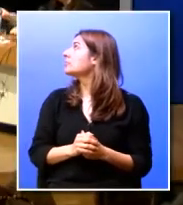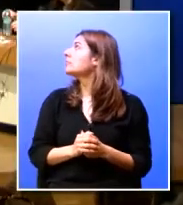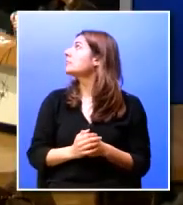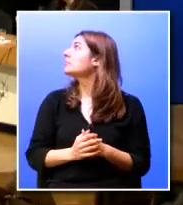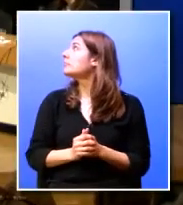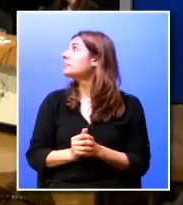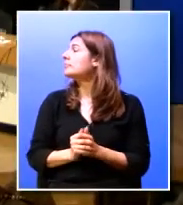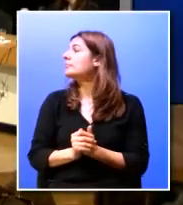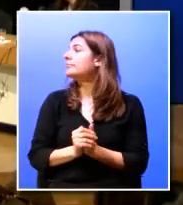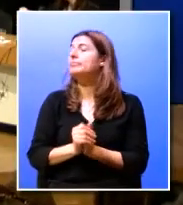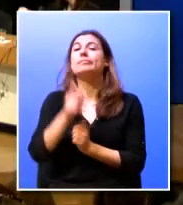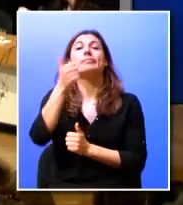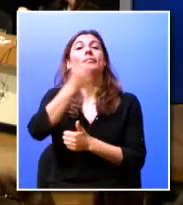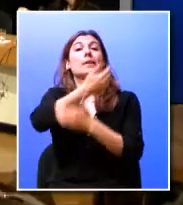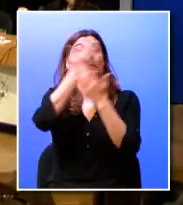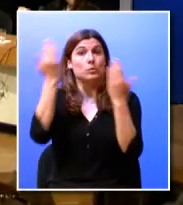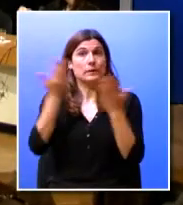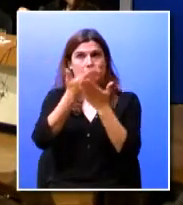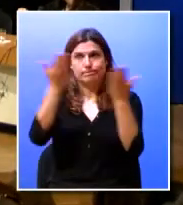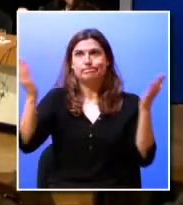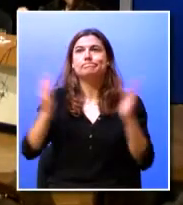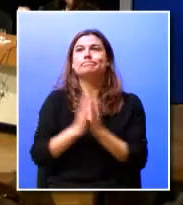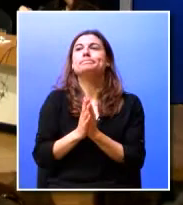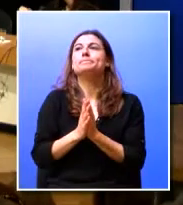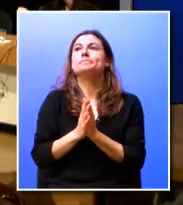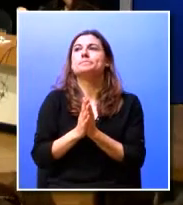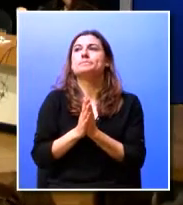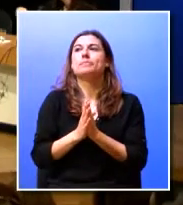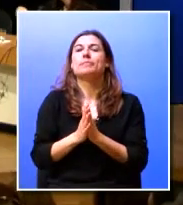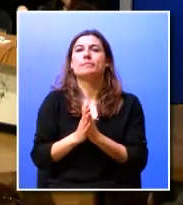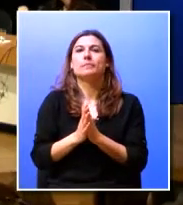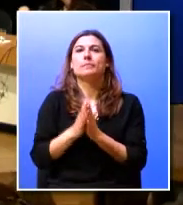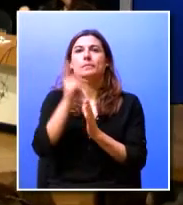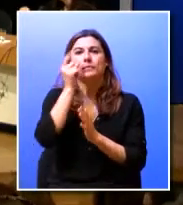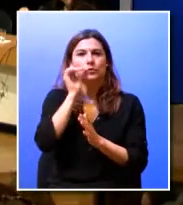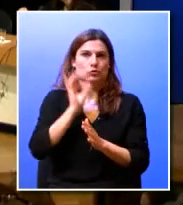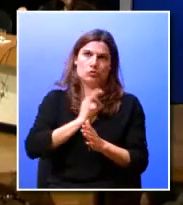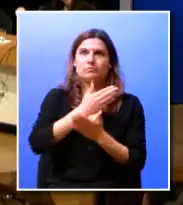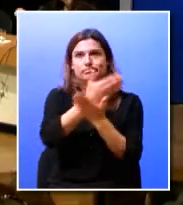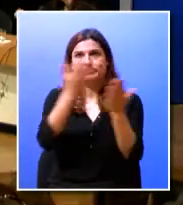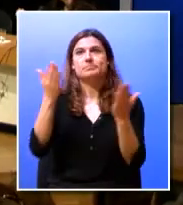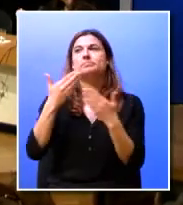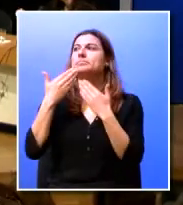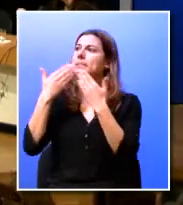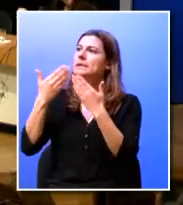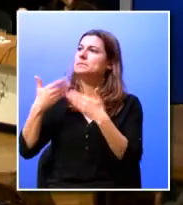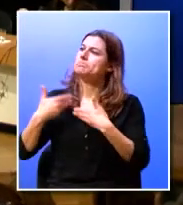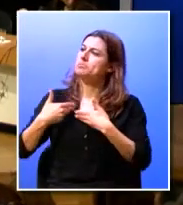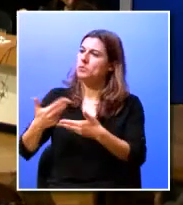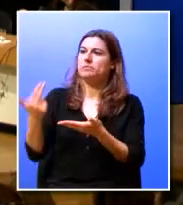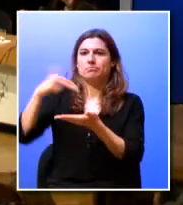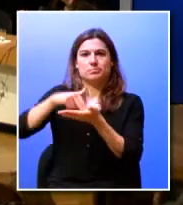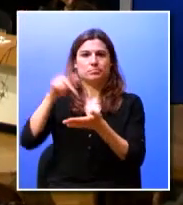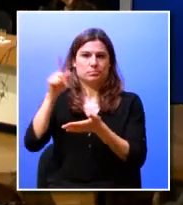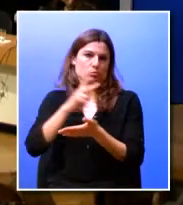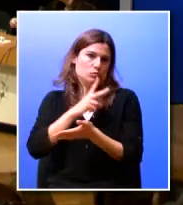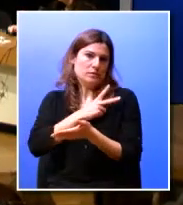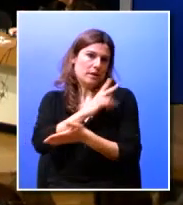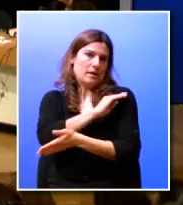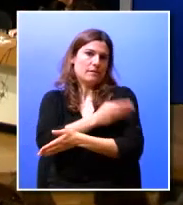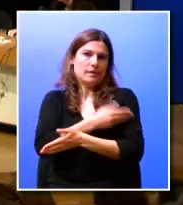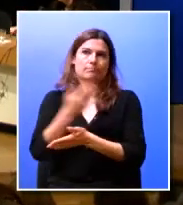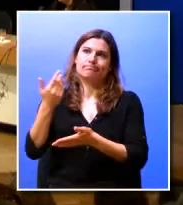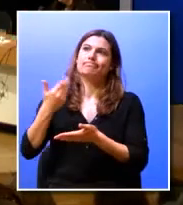Ora muito bom dia a todos meus senhores gostaria de agradecer o convite endereçado onde estava a ver para estar presente